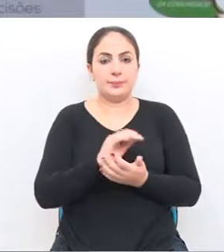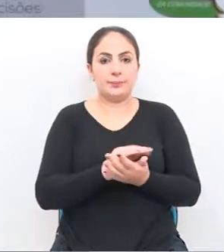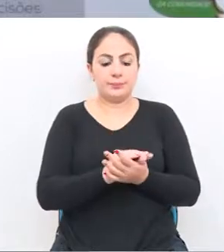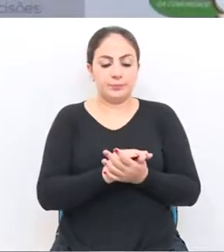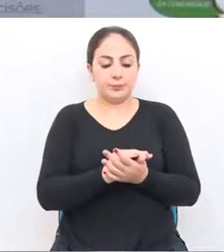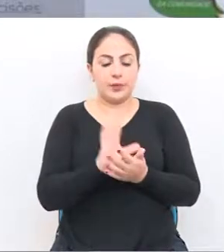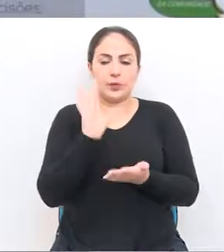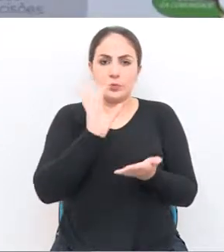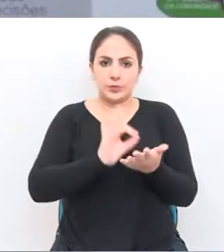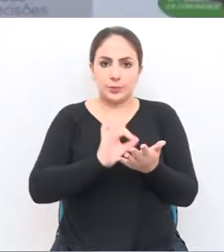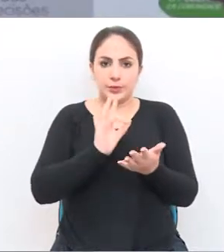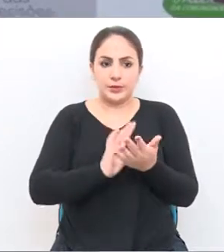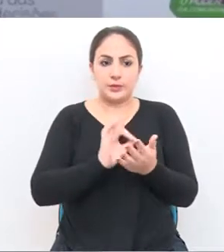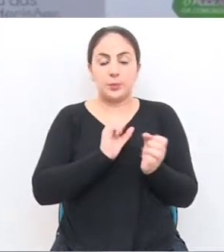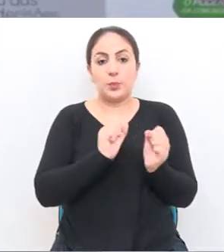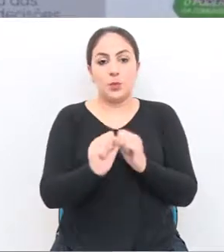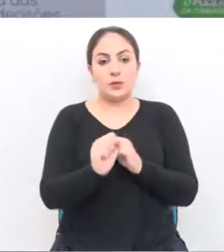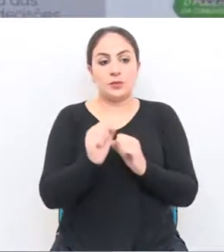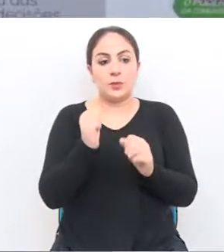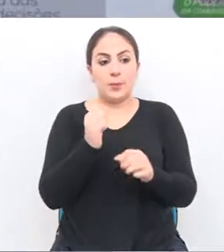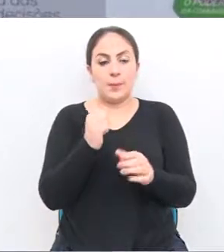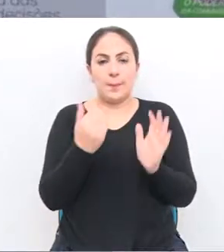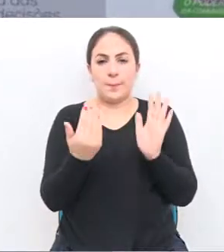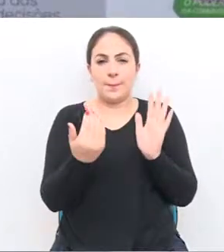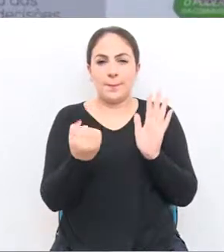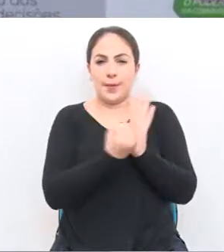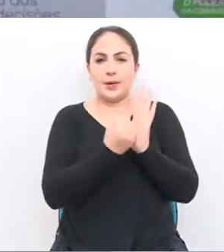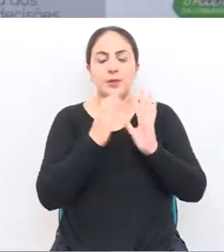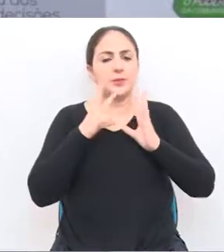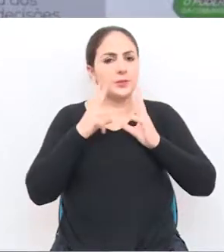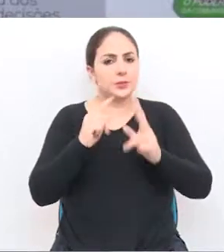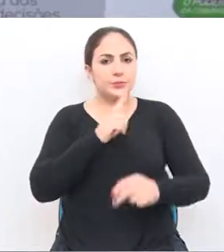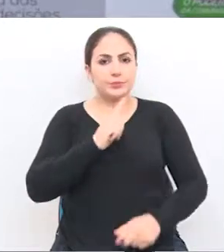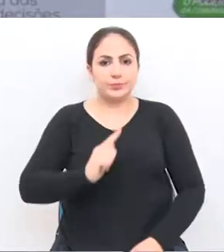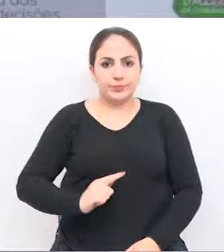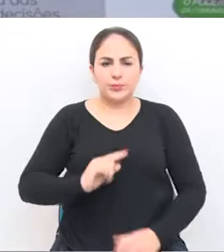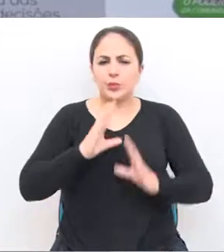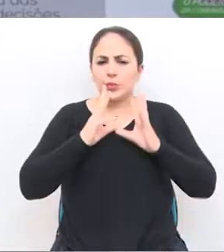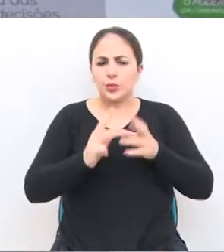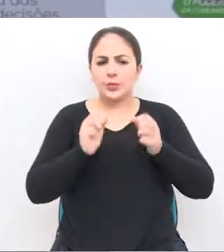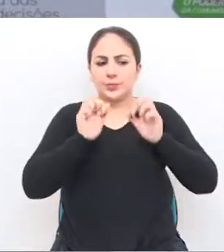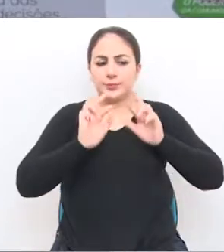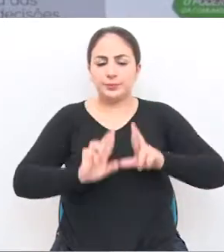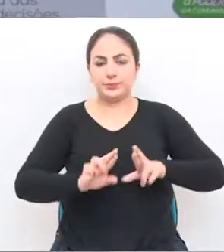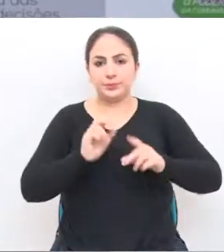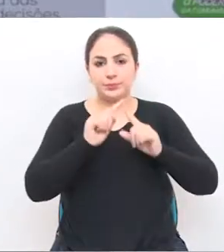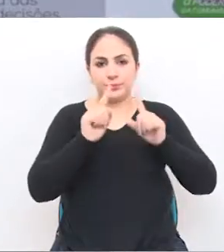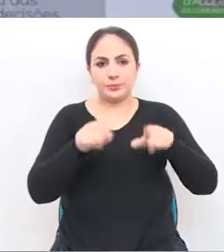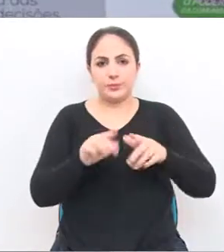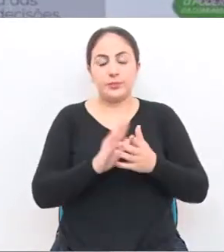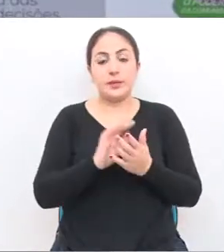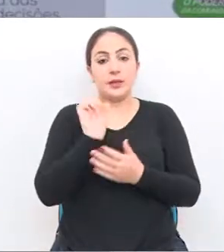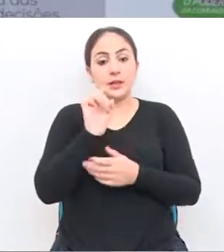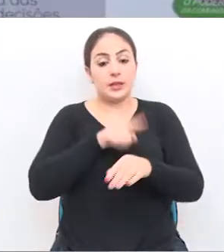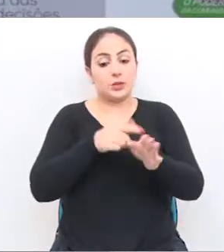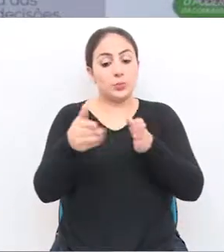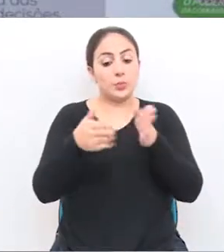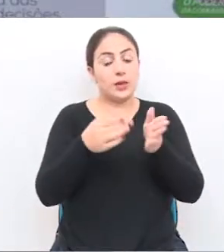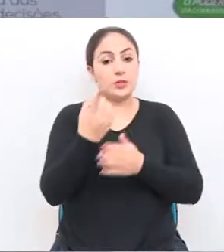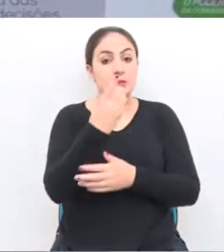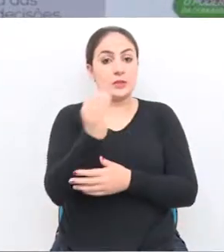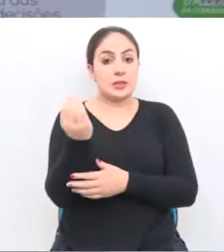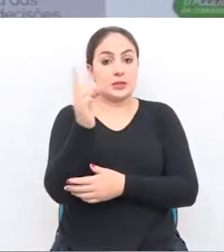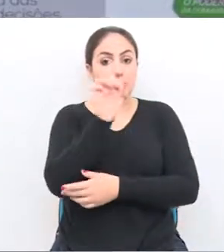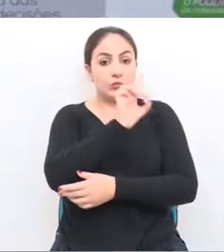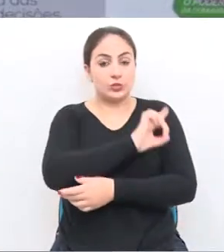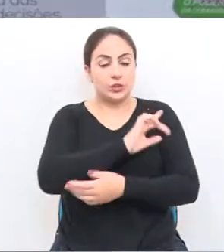efetivamente, deveria ser uma marca de todos os governos, de todas as esferas públicas, que é, num prazo de 100